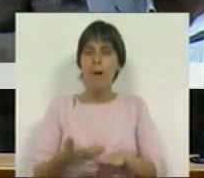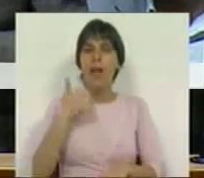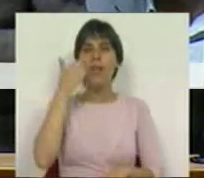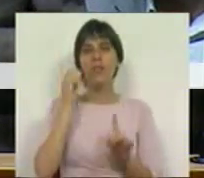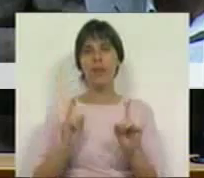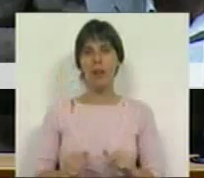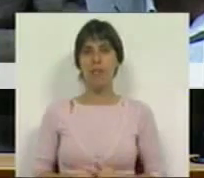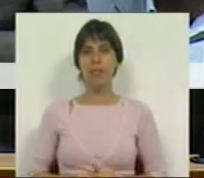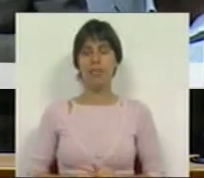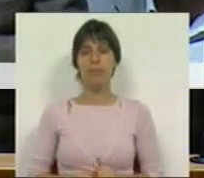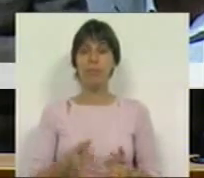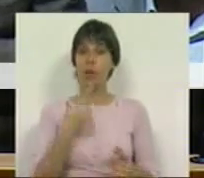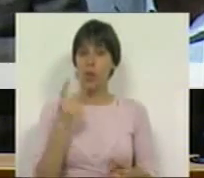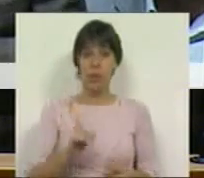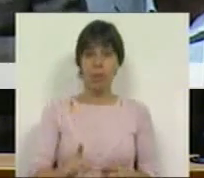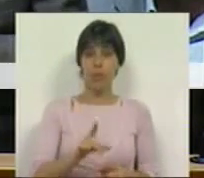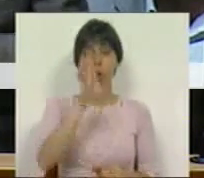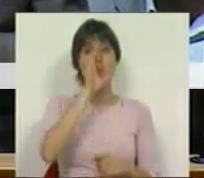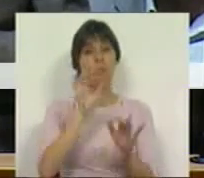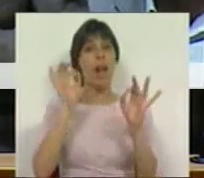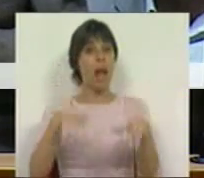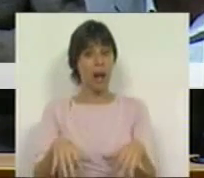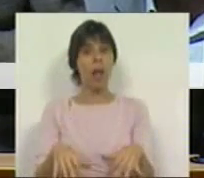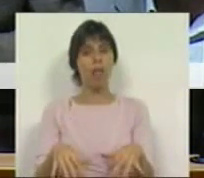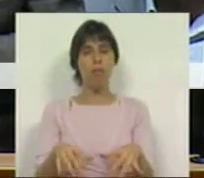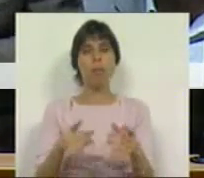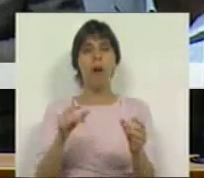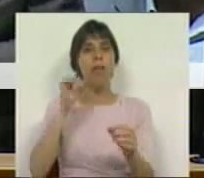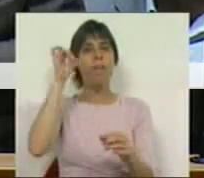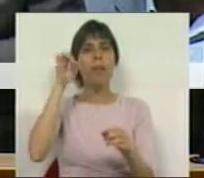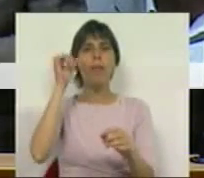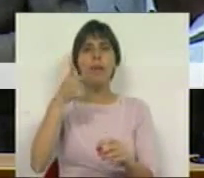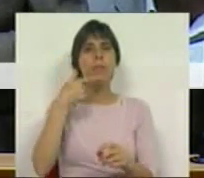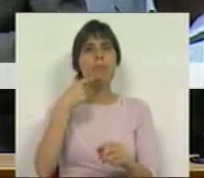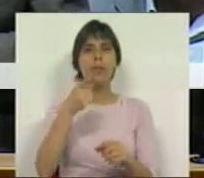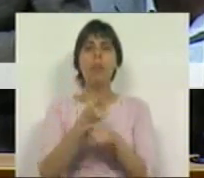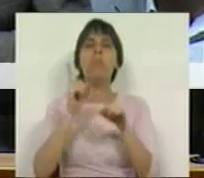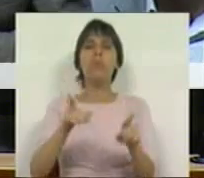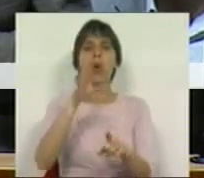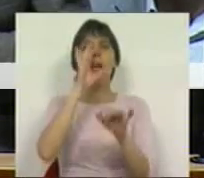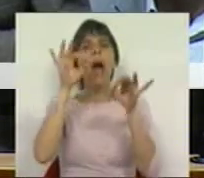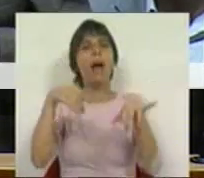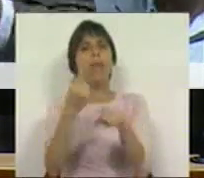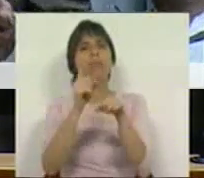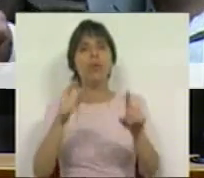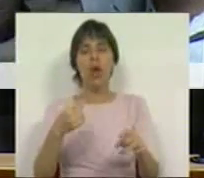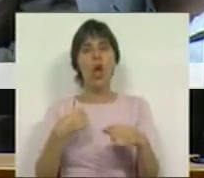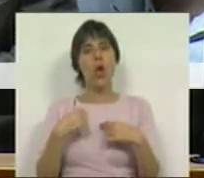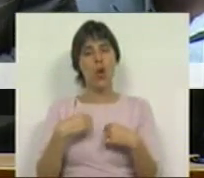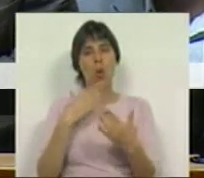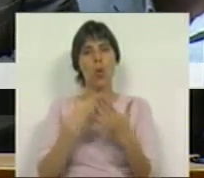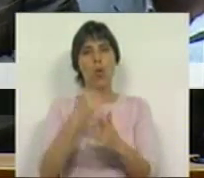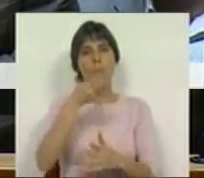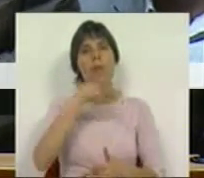de não ter percebido que o Governo acabou, é não ter ainda percebido porque é que o Governo acabou. E eu dar-lhe aí